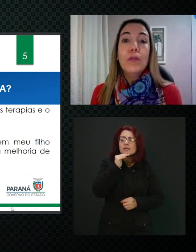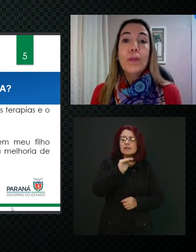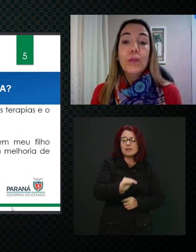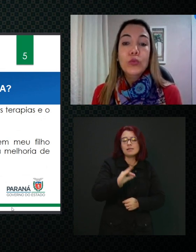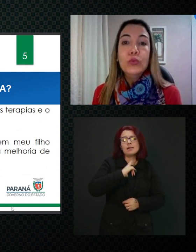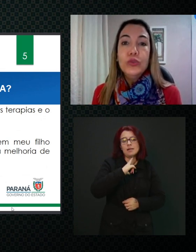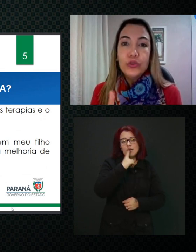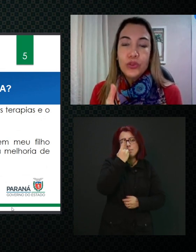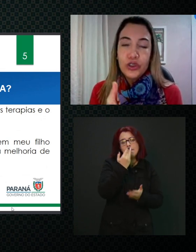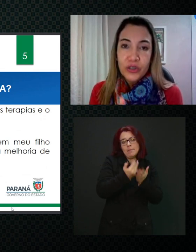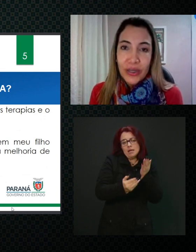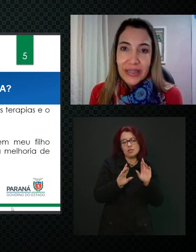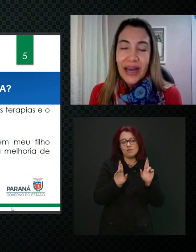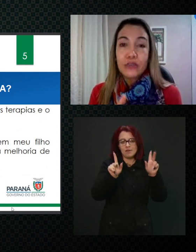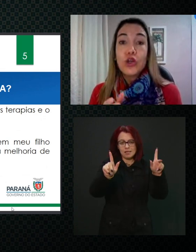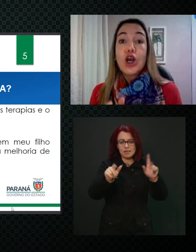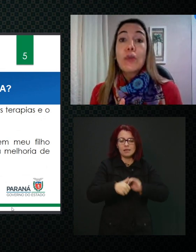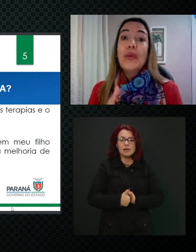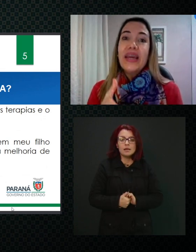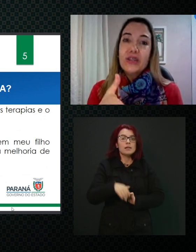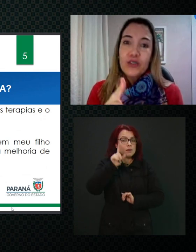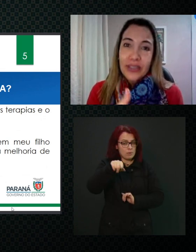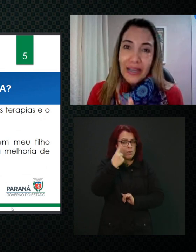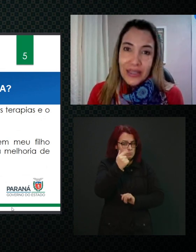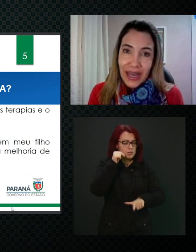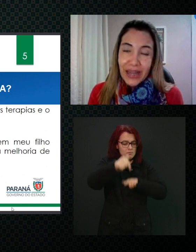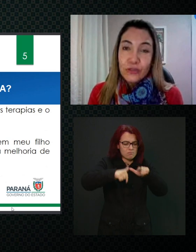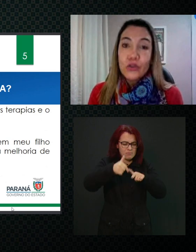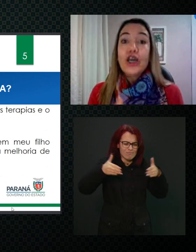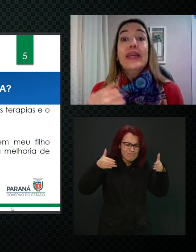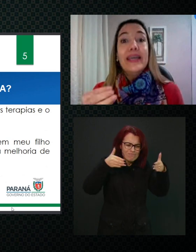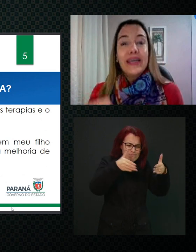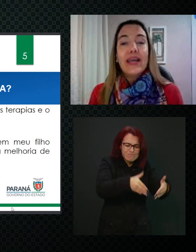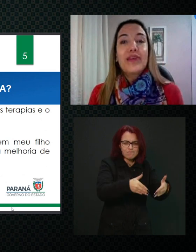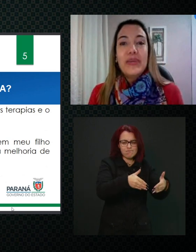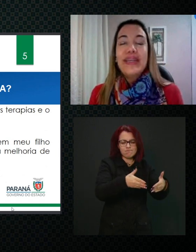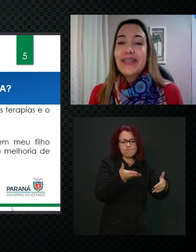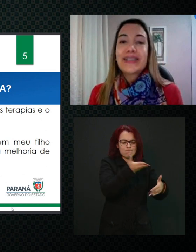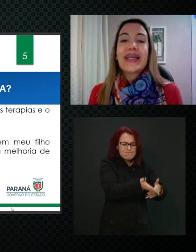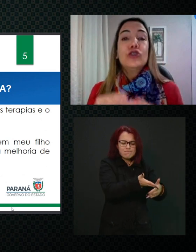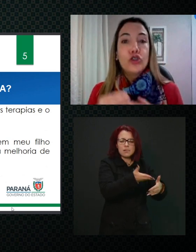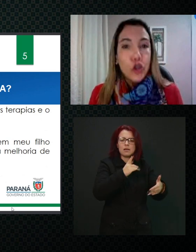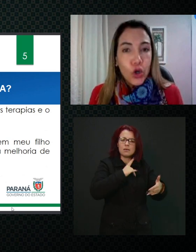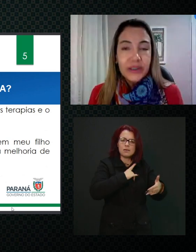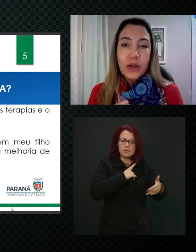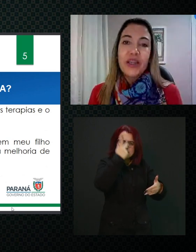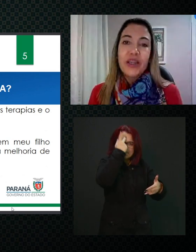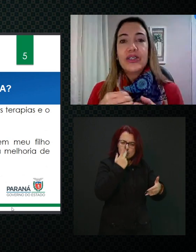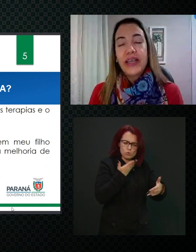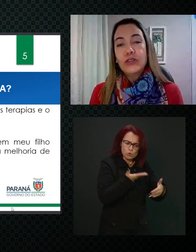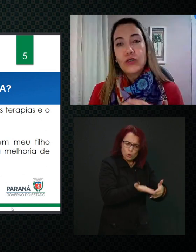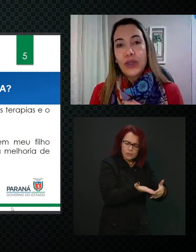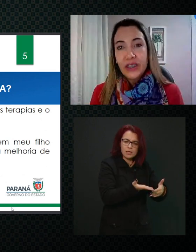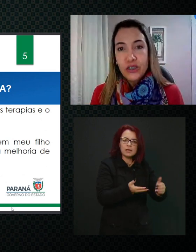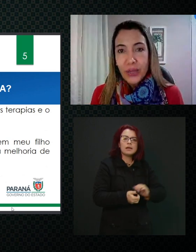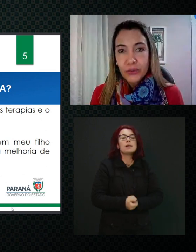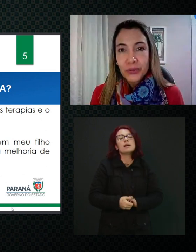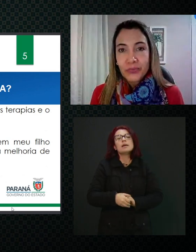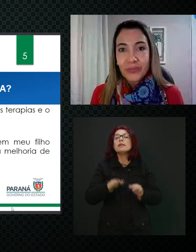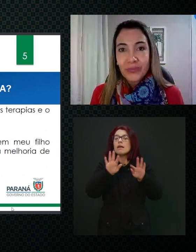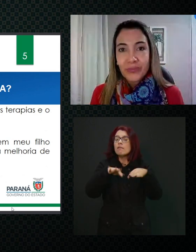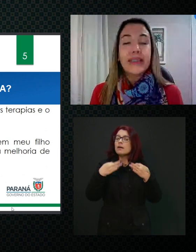trabalho muito individualizado, personalizado, e que a família está totalmente dentro do